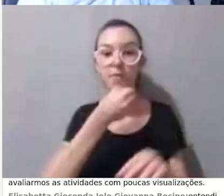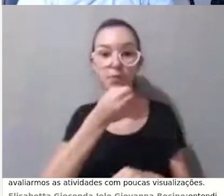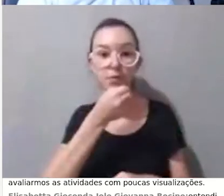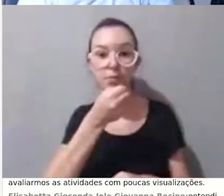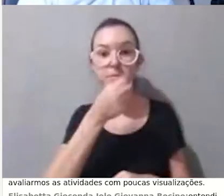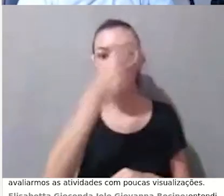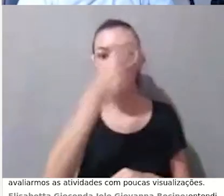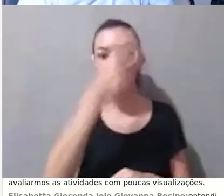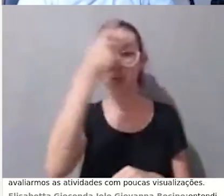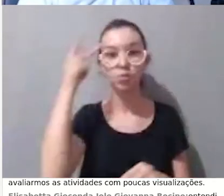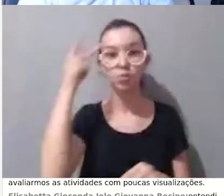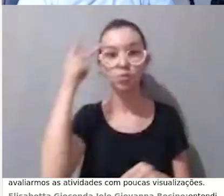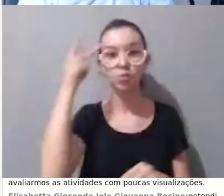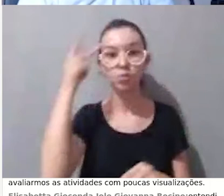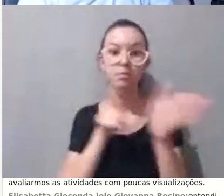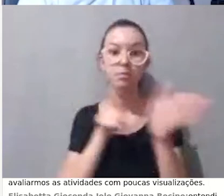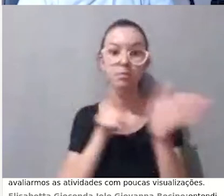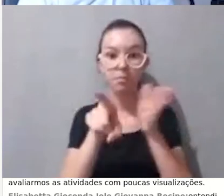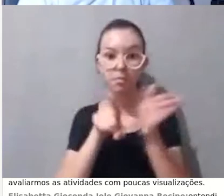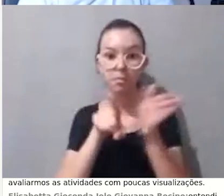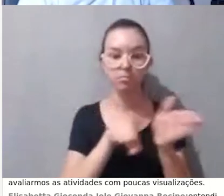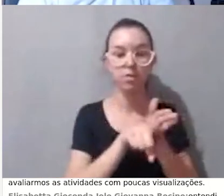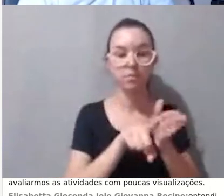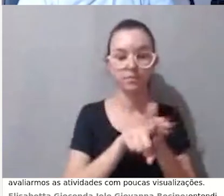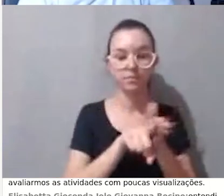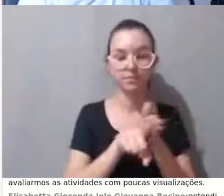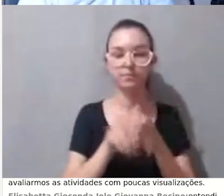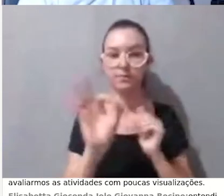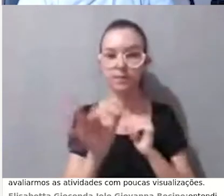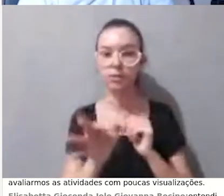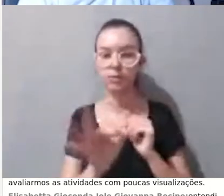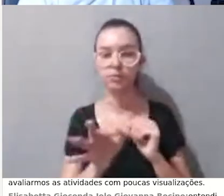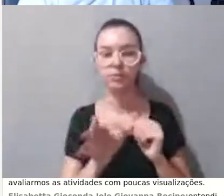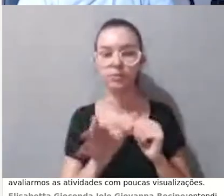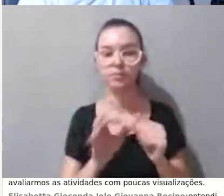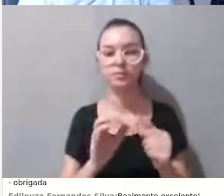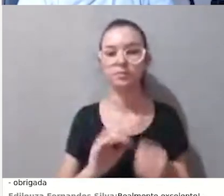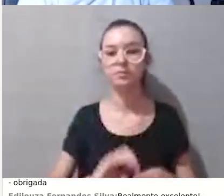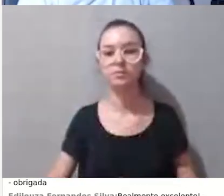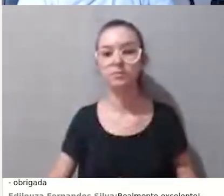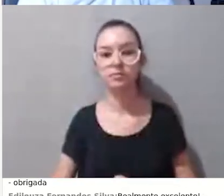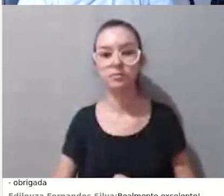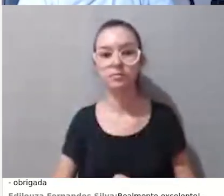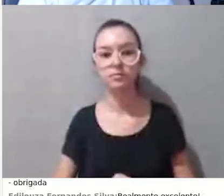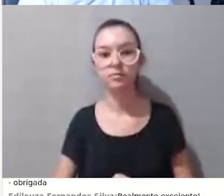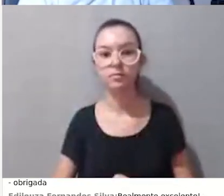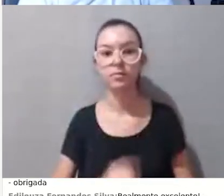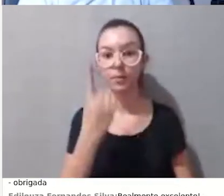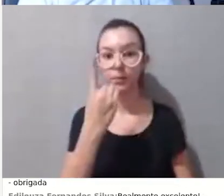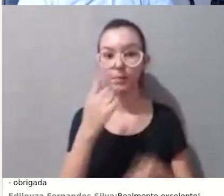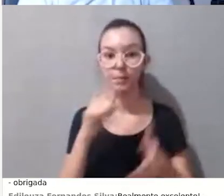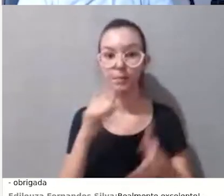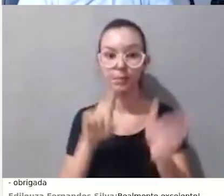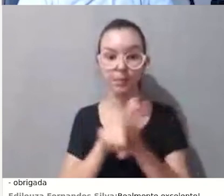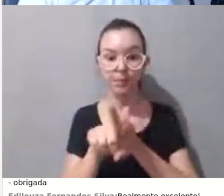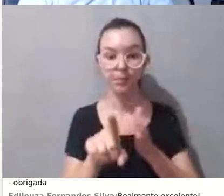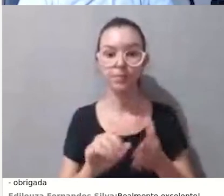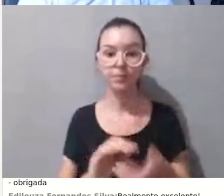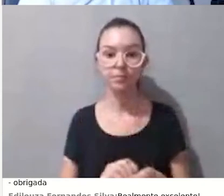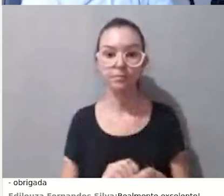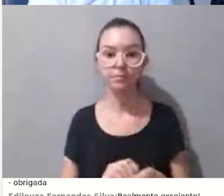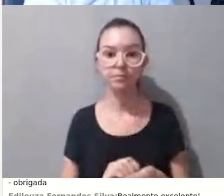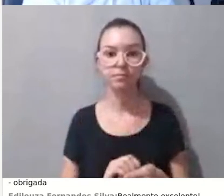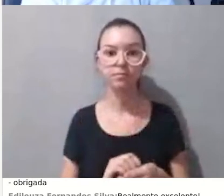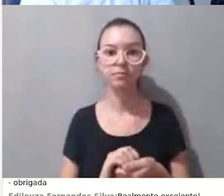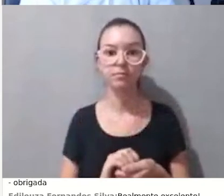fazer a pergunta diretamente a você. Então, temos aqui uma pergunta. é possível ter